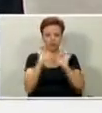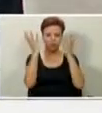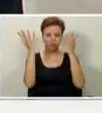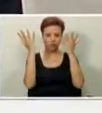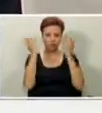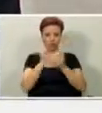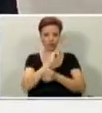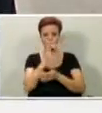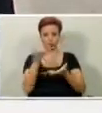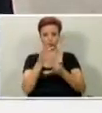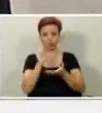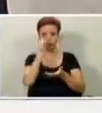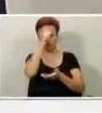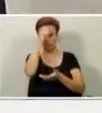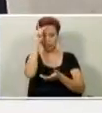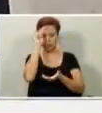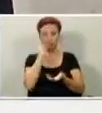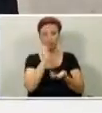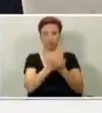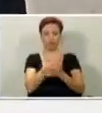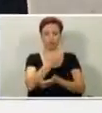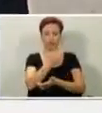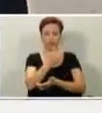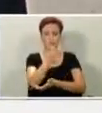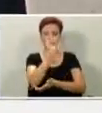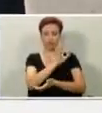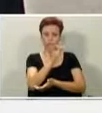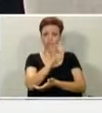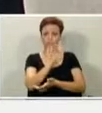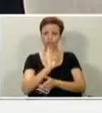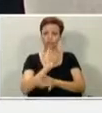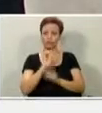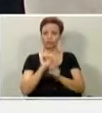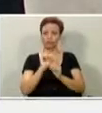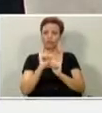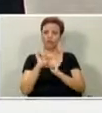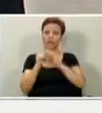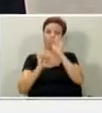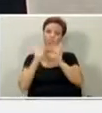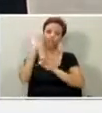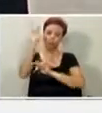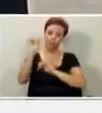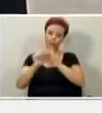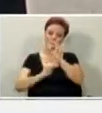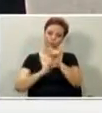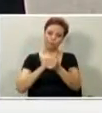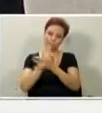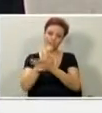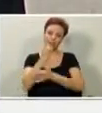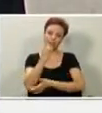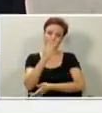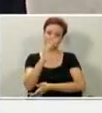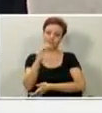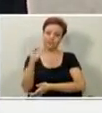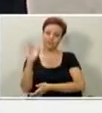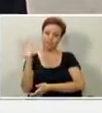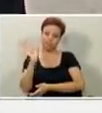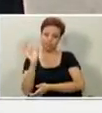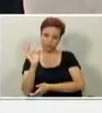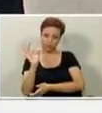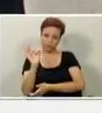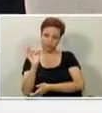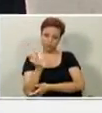prefeitura paga 12%, ela vai pagar 100% de todos esses eventos? Quanto custa isso? Então, a